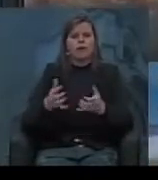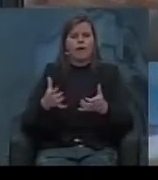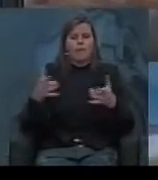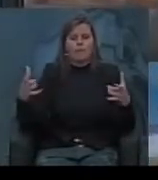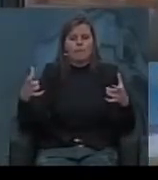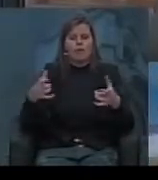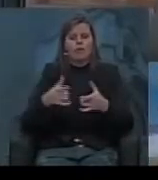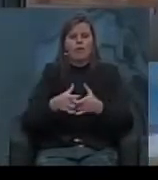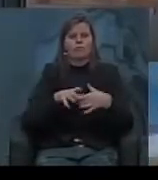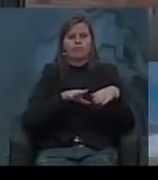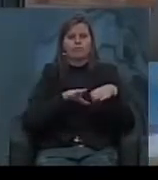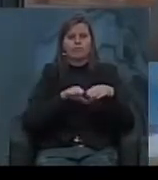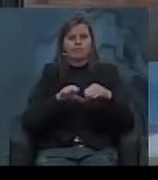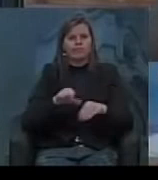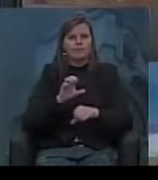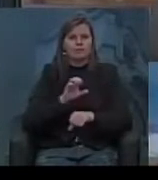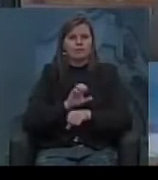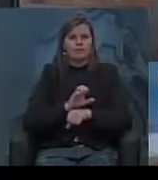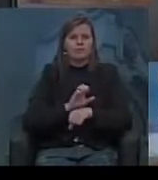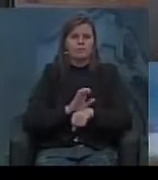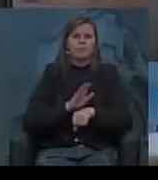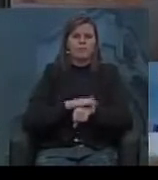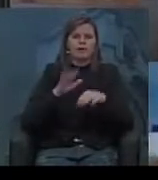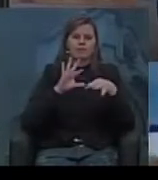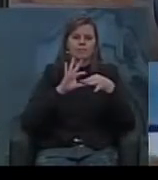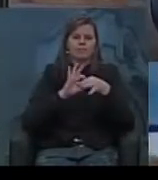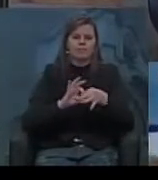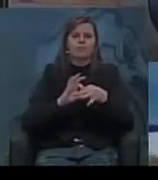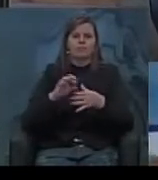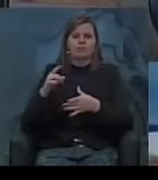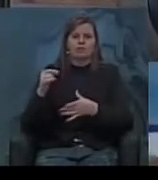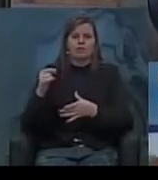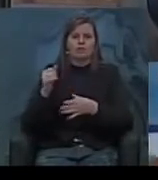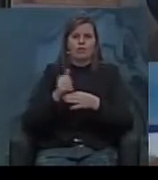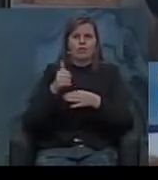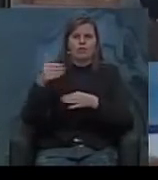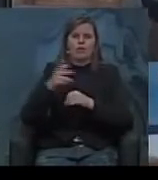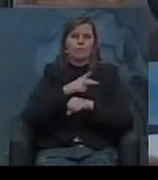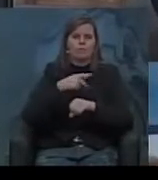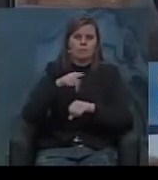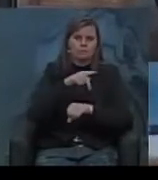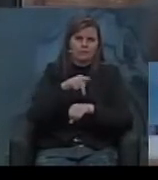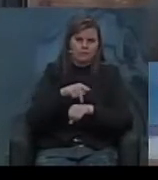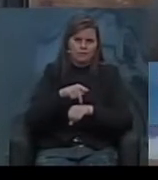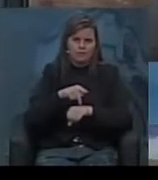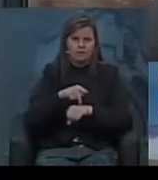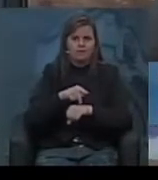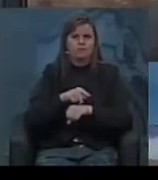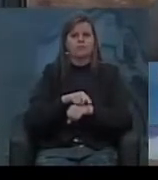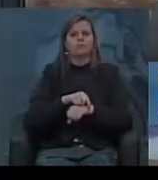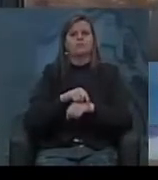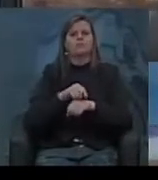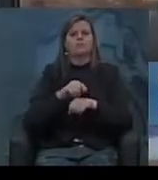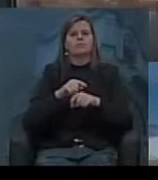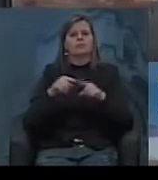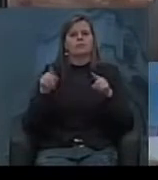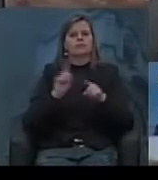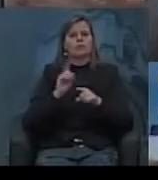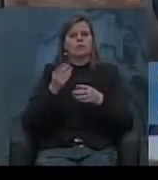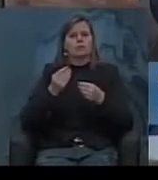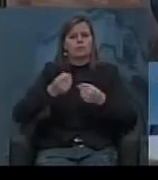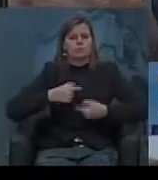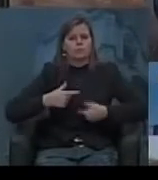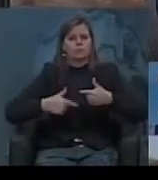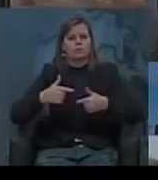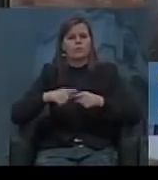uma menor intervenção no Estado na economia, e uma maior aliança ao capital estrangeiro, que, de certa forma, continua... Só que o capital estrangeiro não tanto produtivo agora,